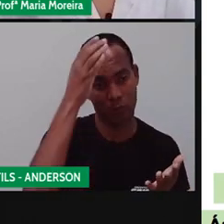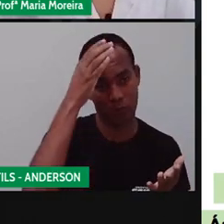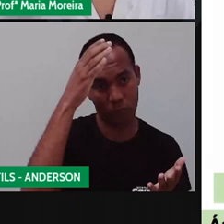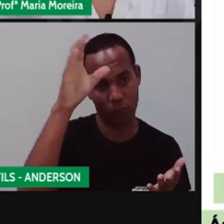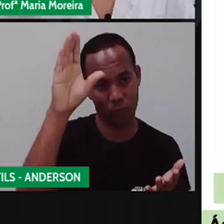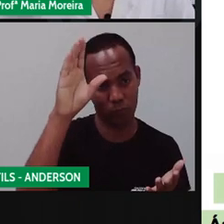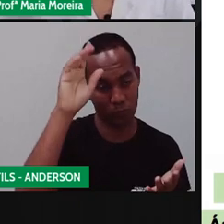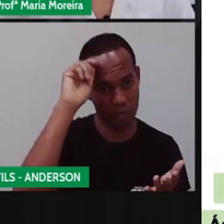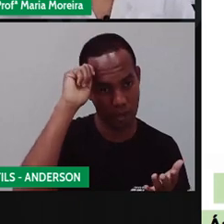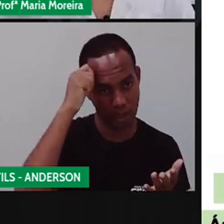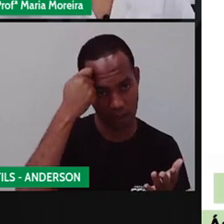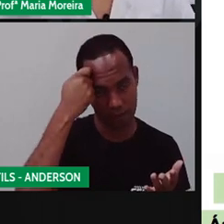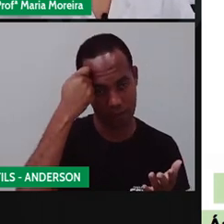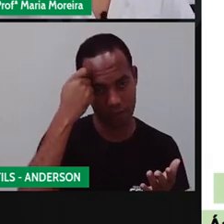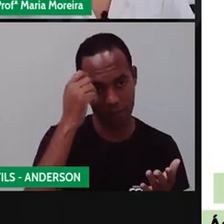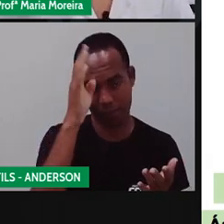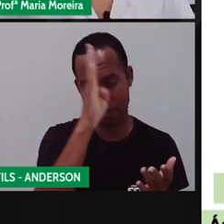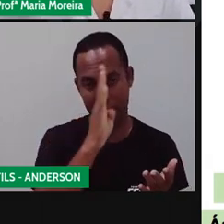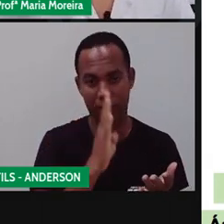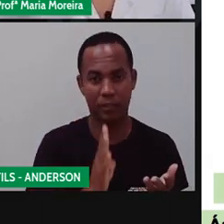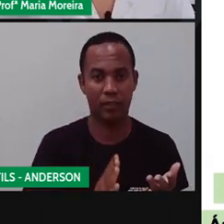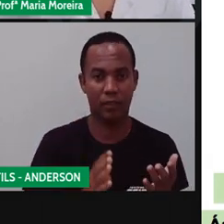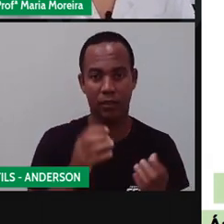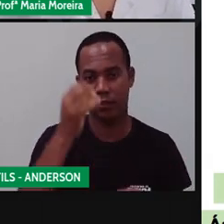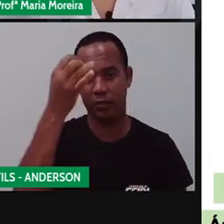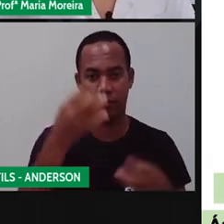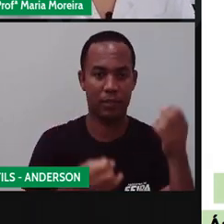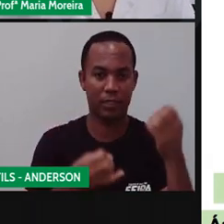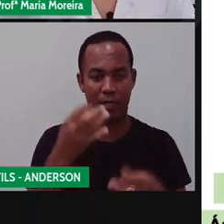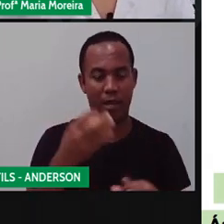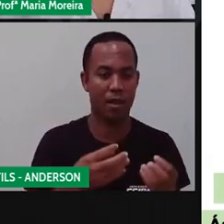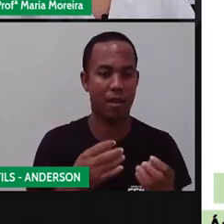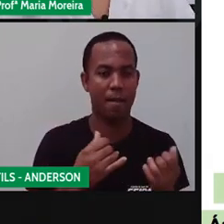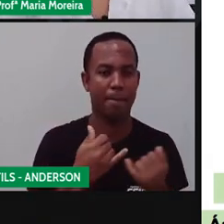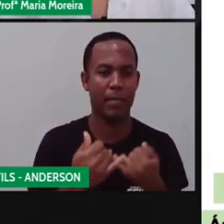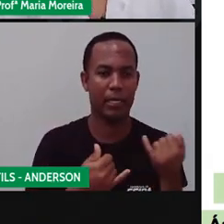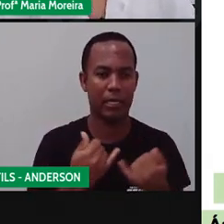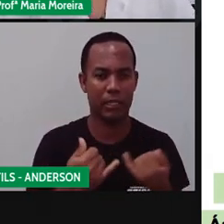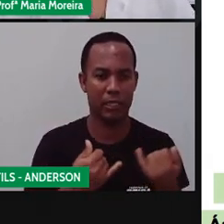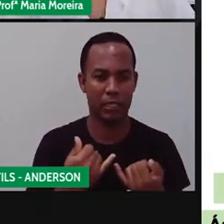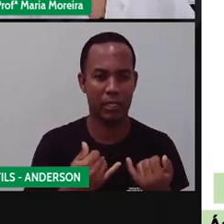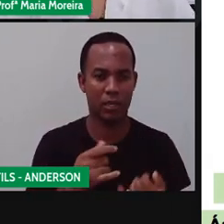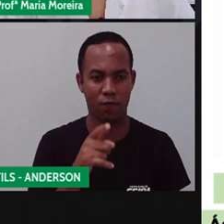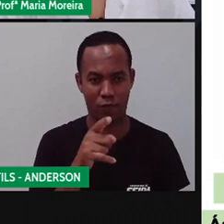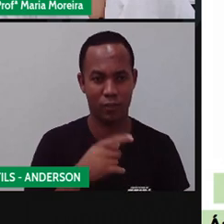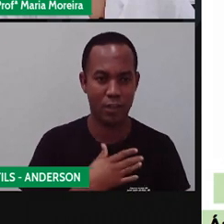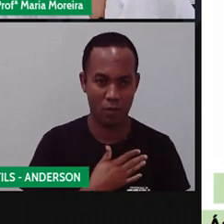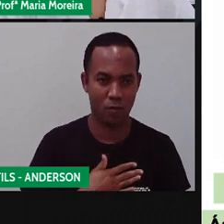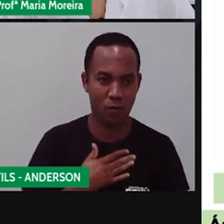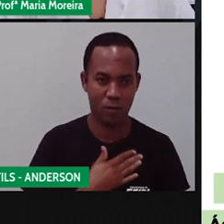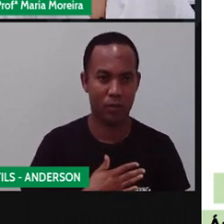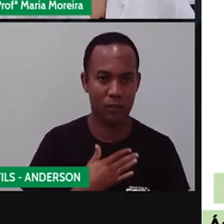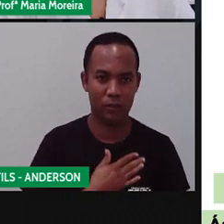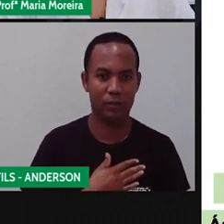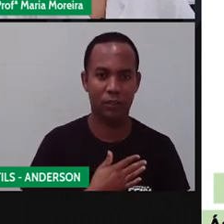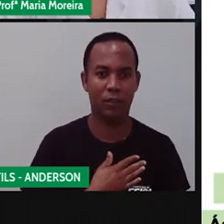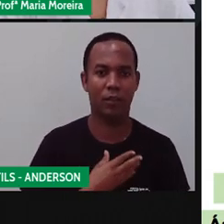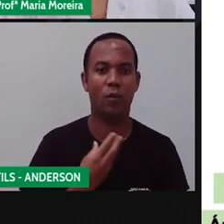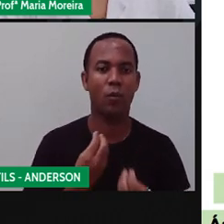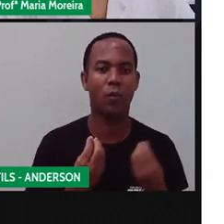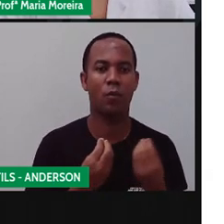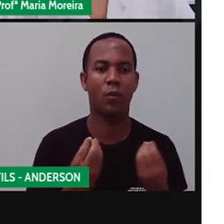-brasileira, vamos falar sobre brincadeiras. Quem não gosta de brincar, né? Vamos lá.